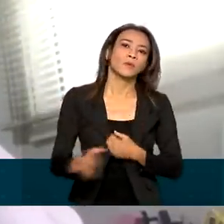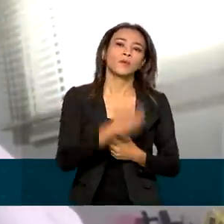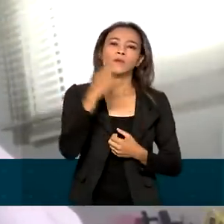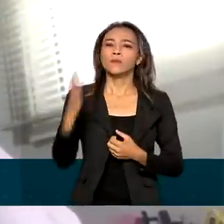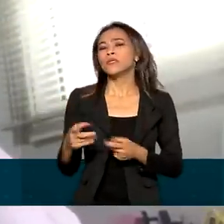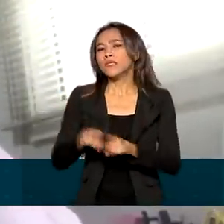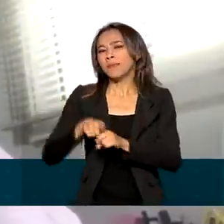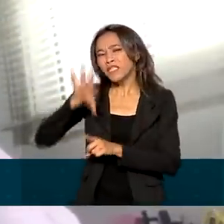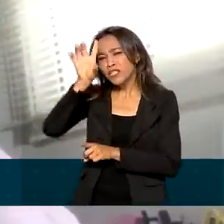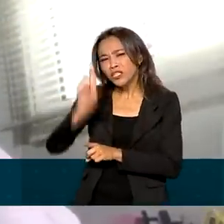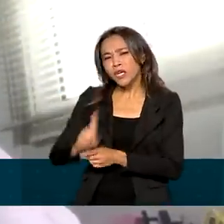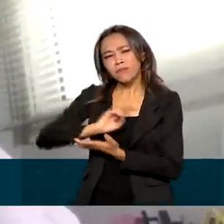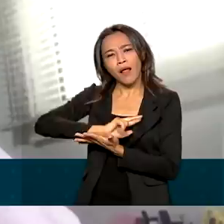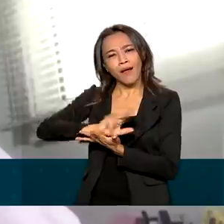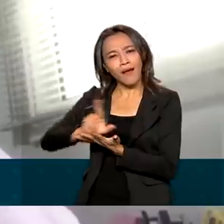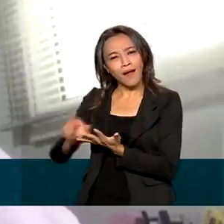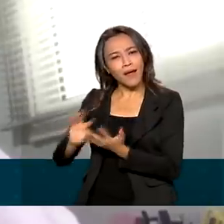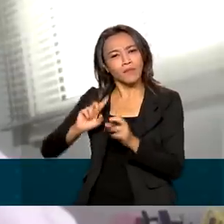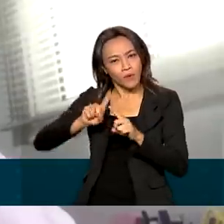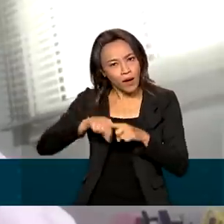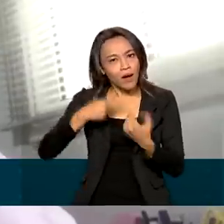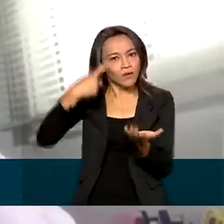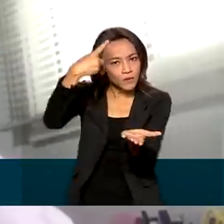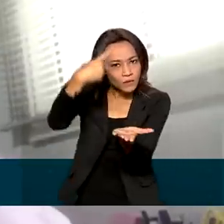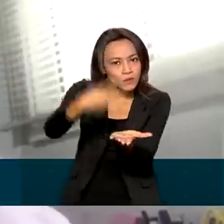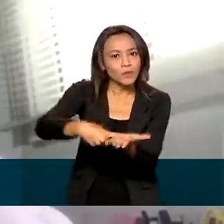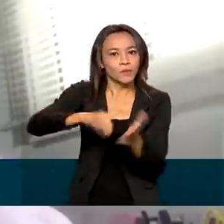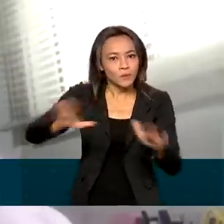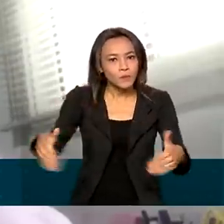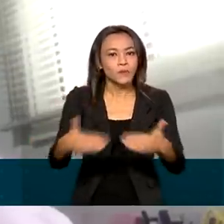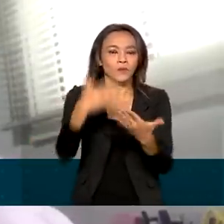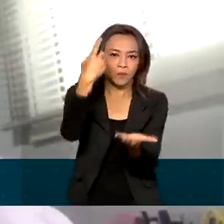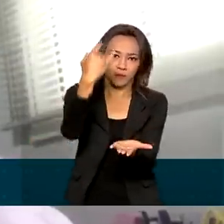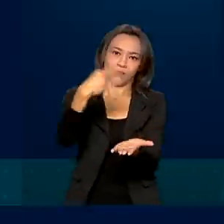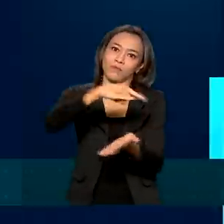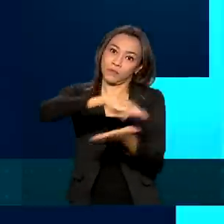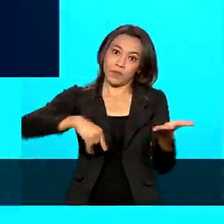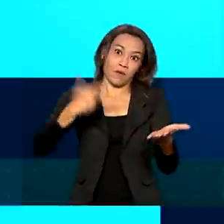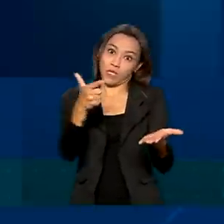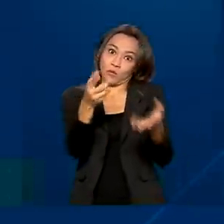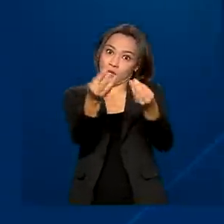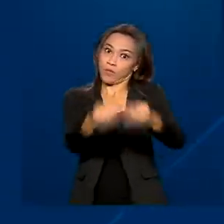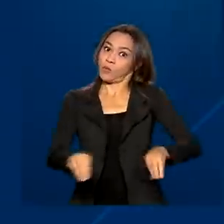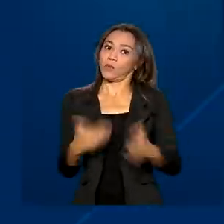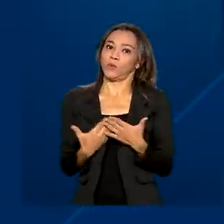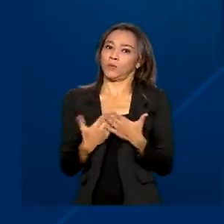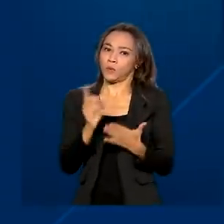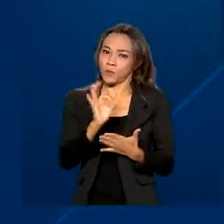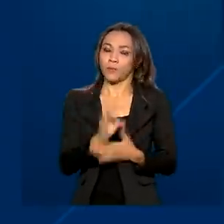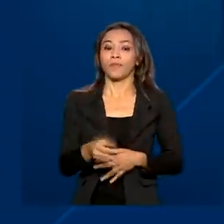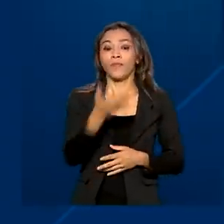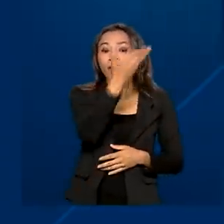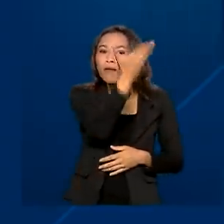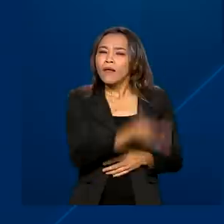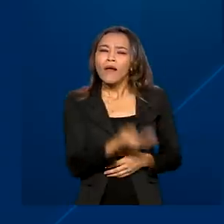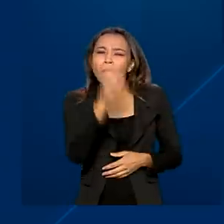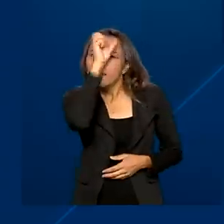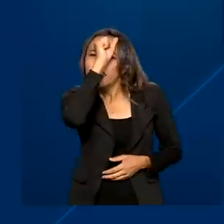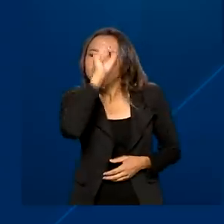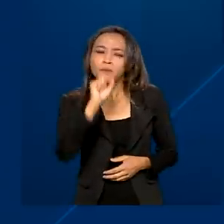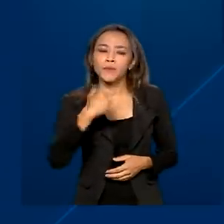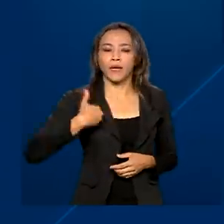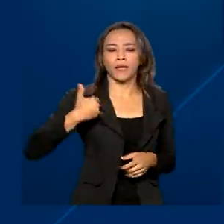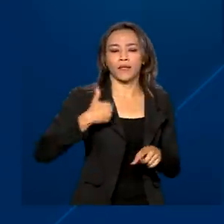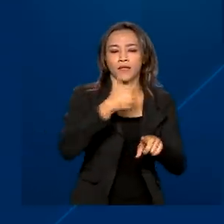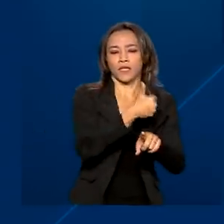direitos decorrentes do contrato de aprendizagem. Isso sem prejuízo dos estudos. É considerado aprendiz quem tem entre 14